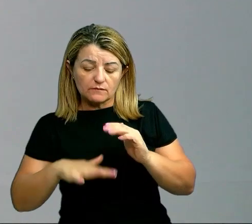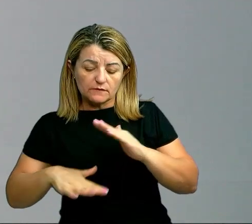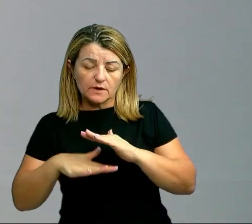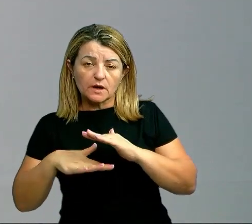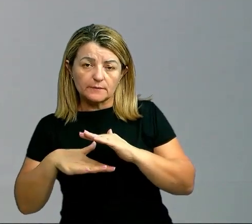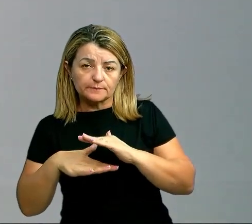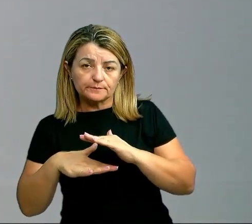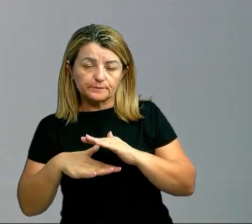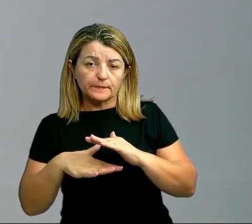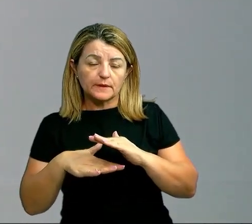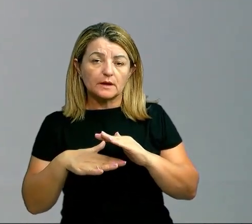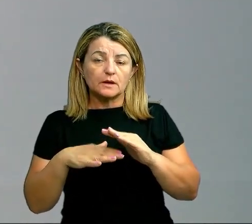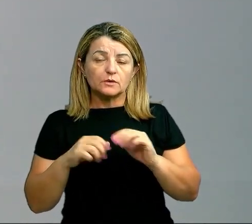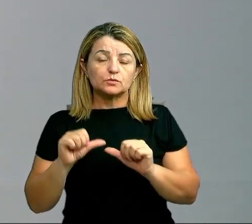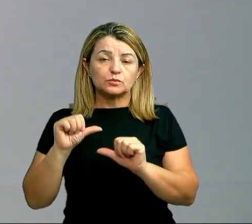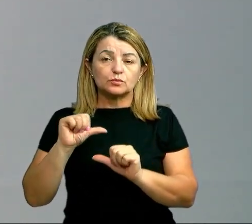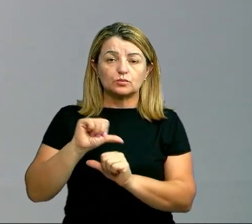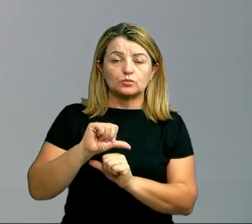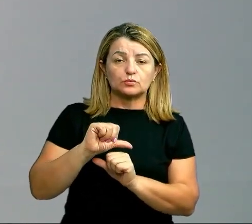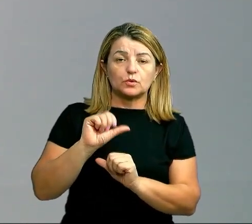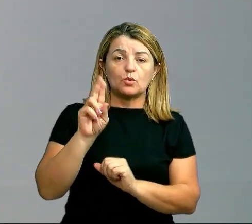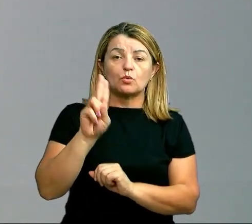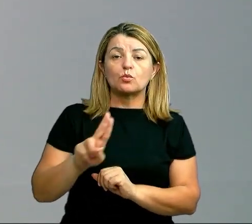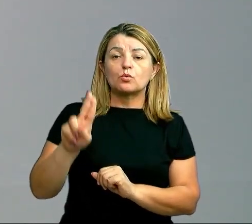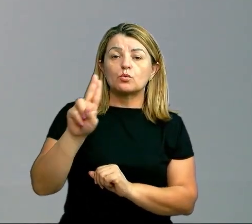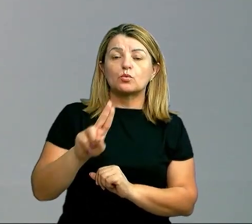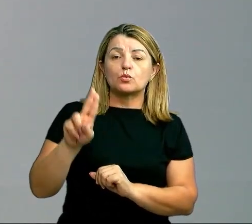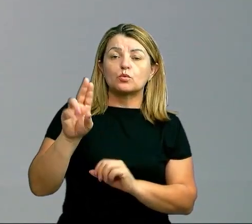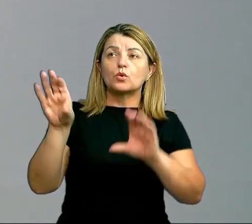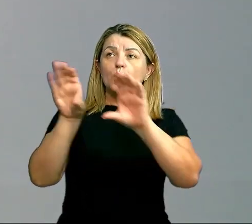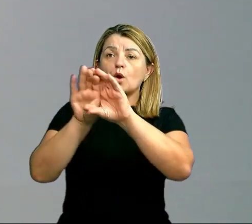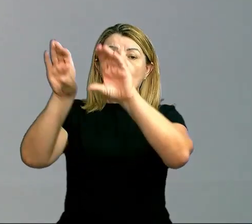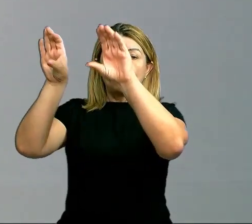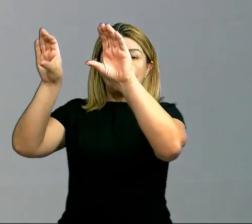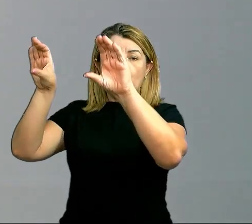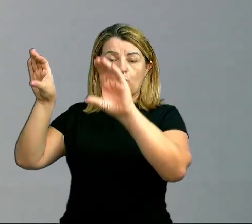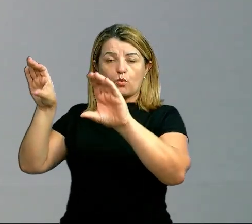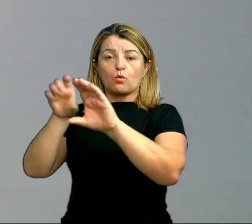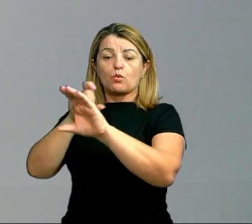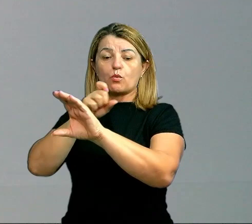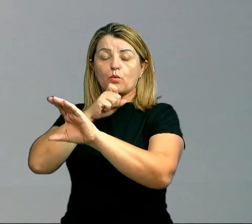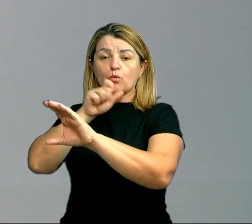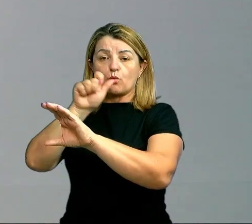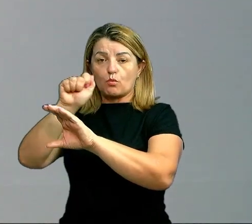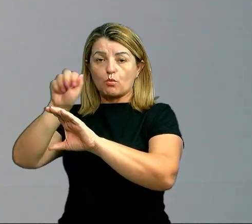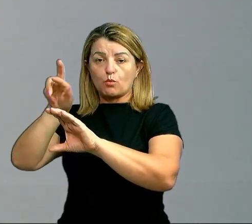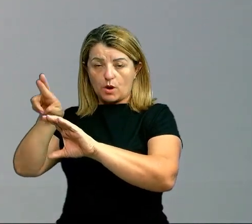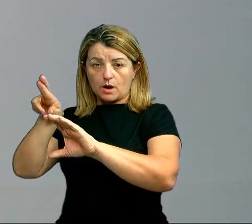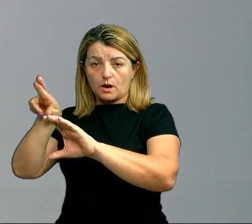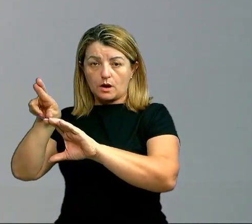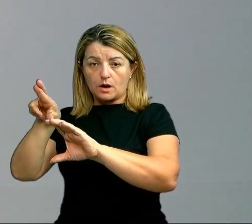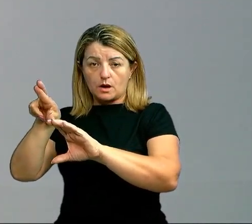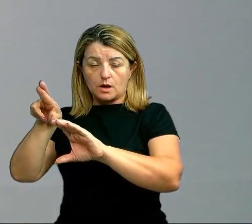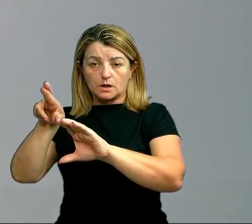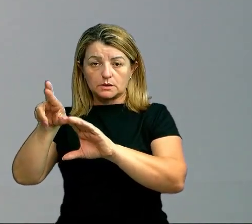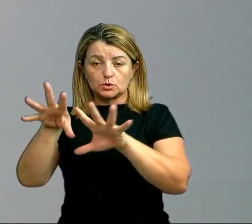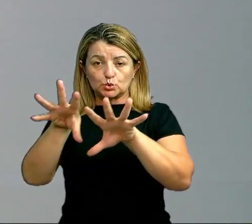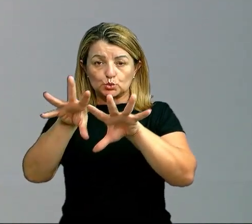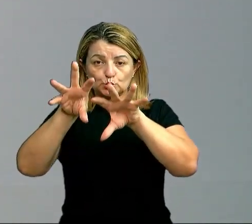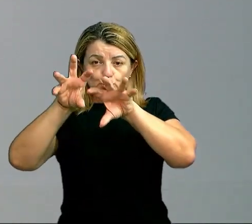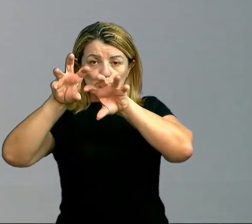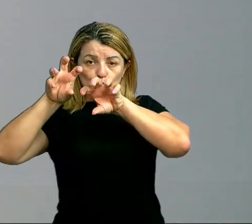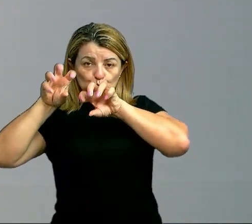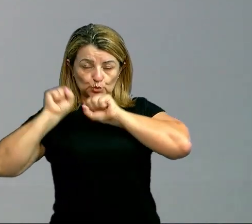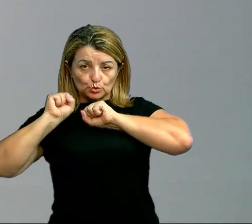associar de convecção é o uso do ar-condicionado. Como que funciona o-condicionado? O ar-condicionado, ele pega a temperatura, o ar